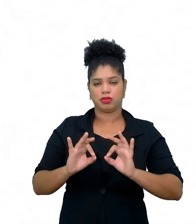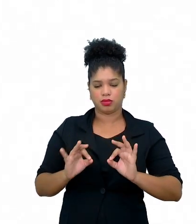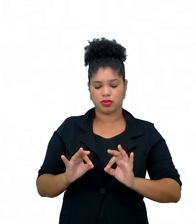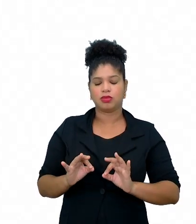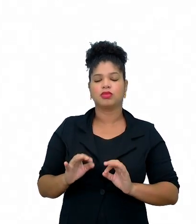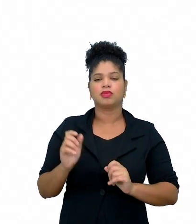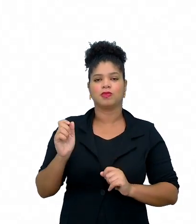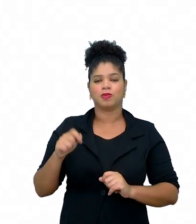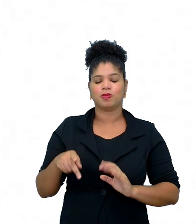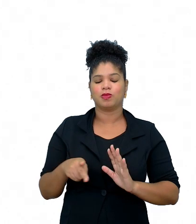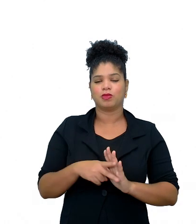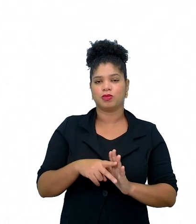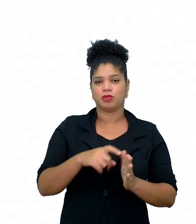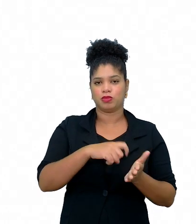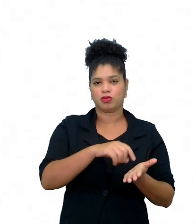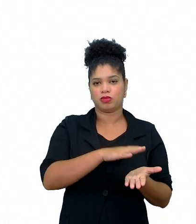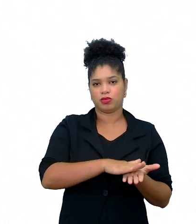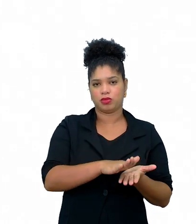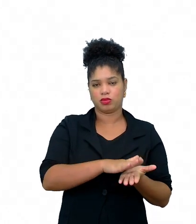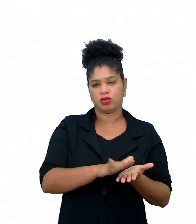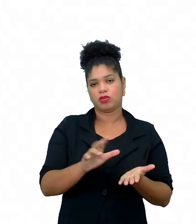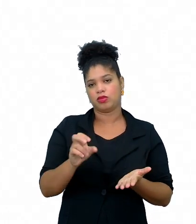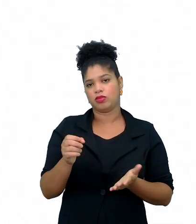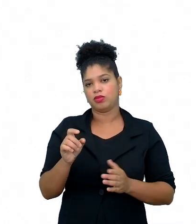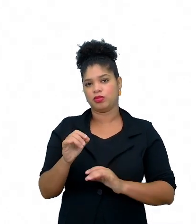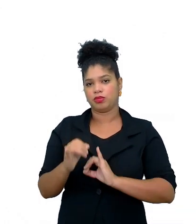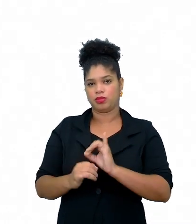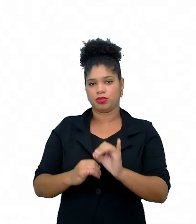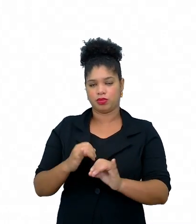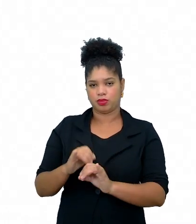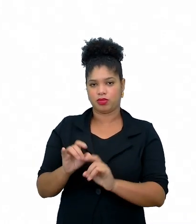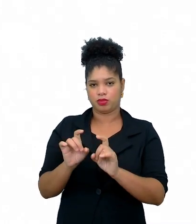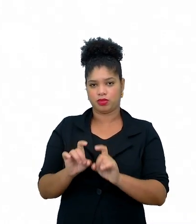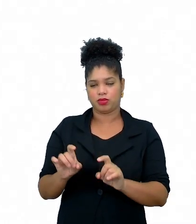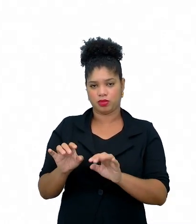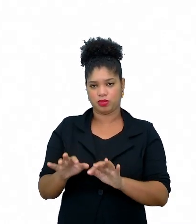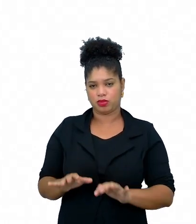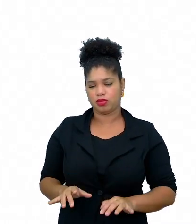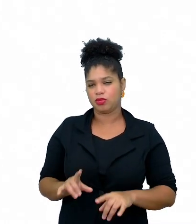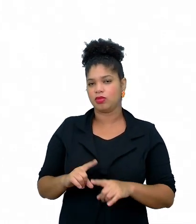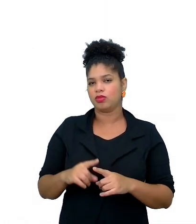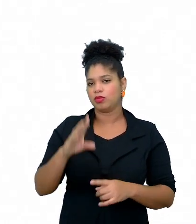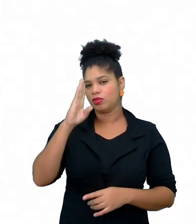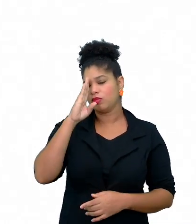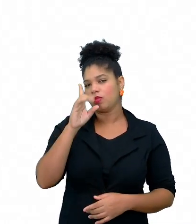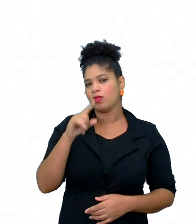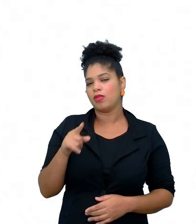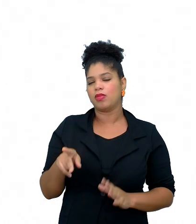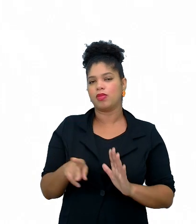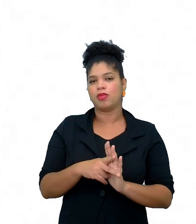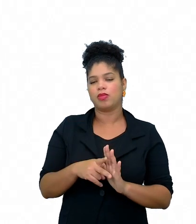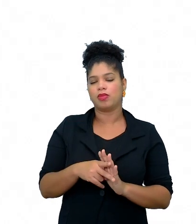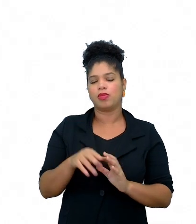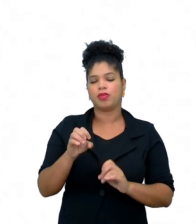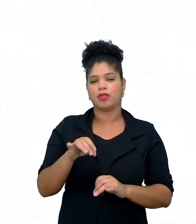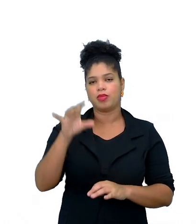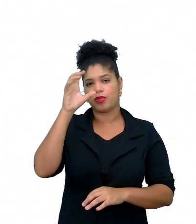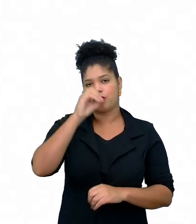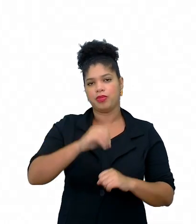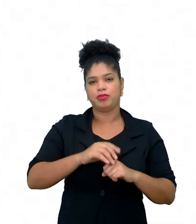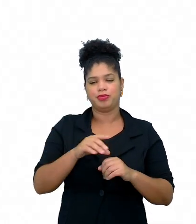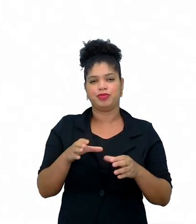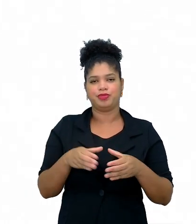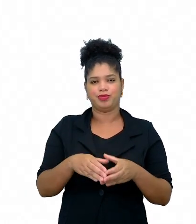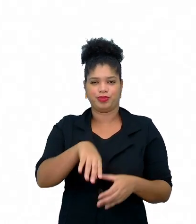impressos, né, e quais deles são fundamentais para o ensino, aprendizagem naquele momento, com aquele grupo de alunos.